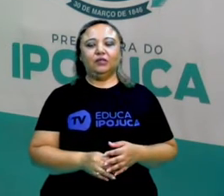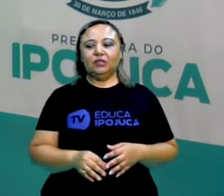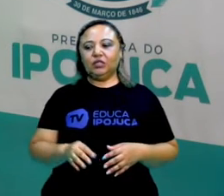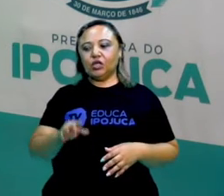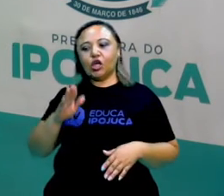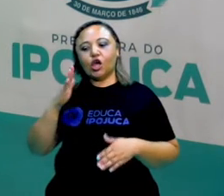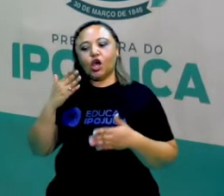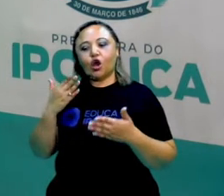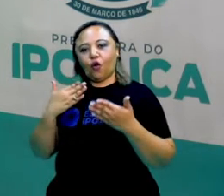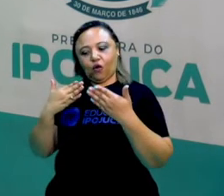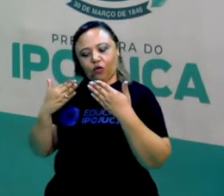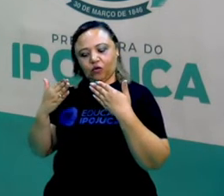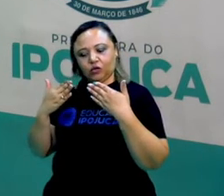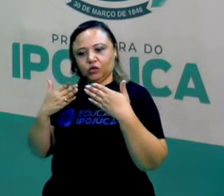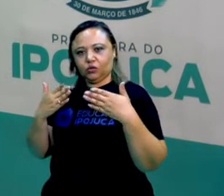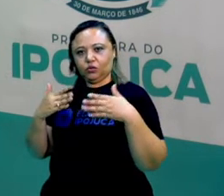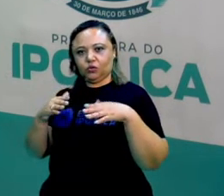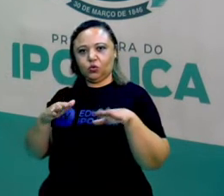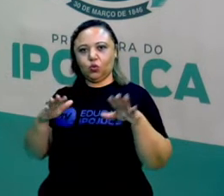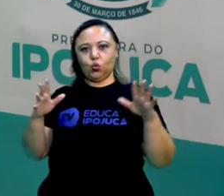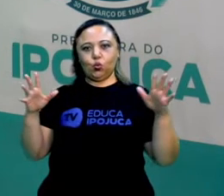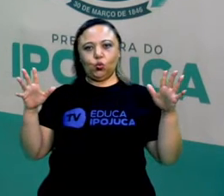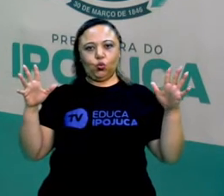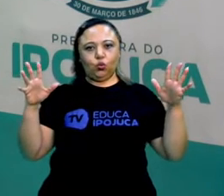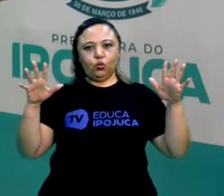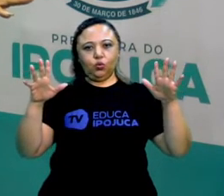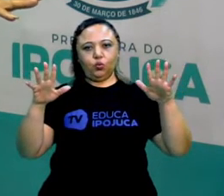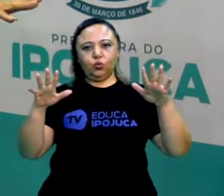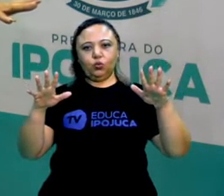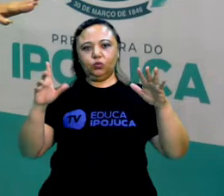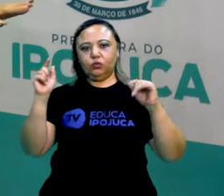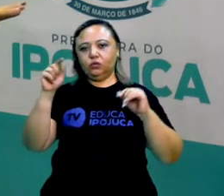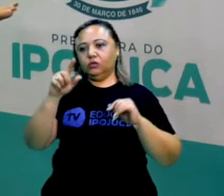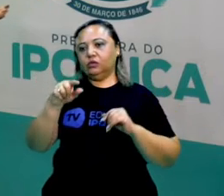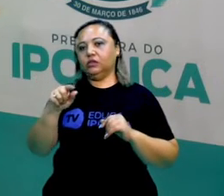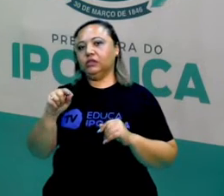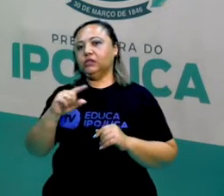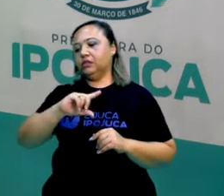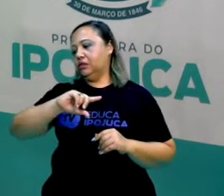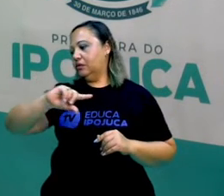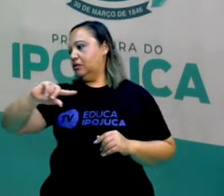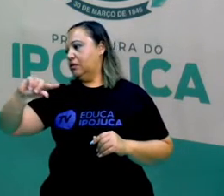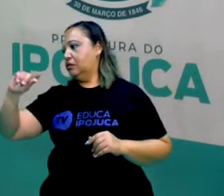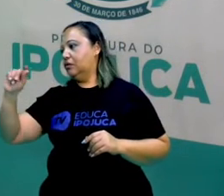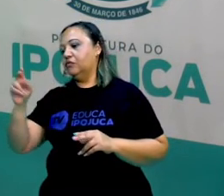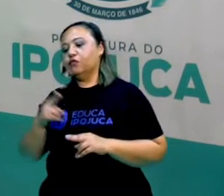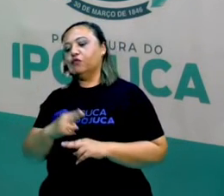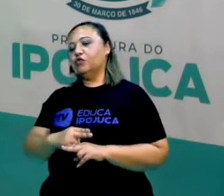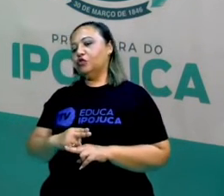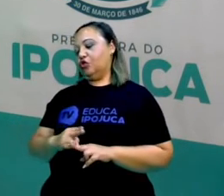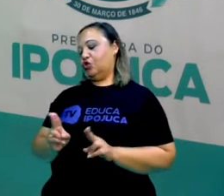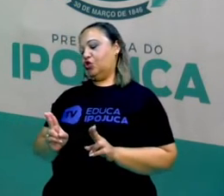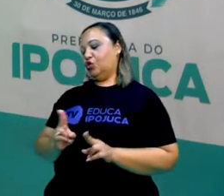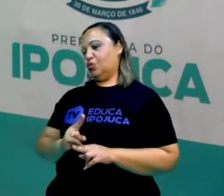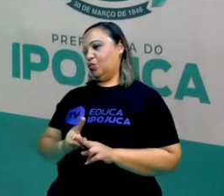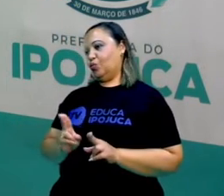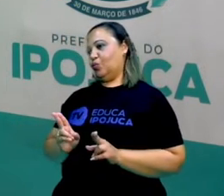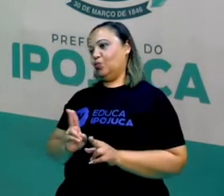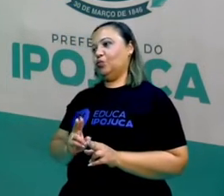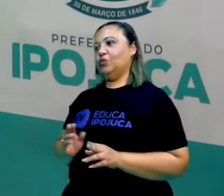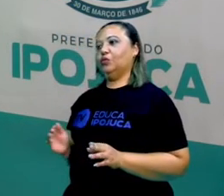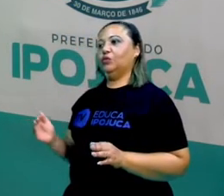ele disse, vou embora que eu vou para a festa mais tarde a gente vê. Aí ele foi, fez que ia e voltou pela